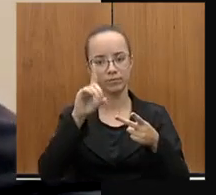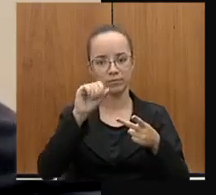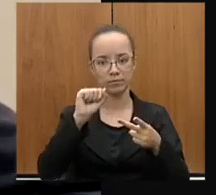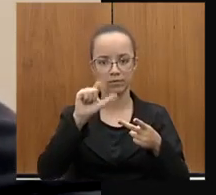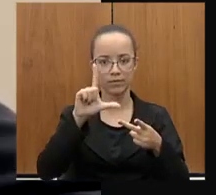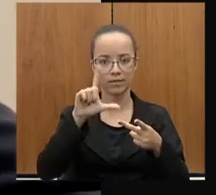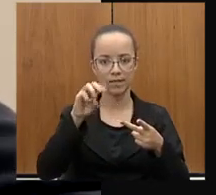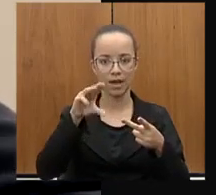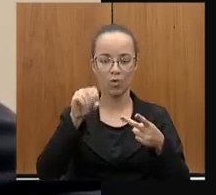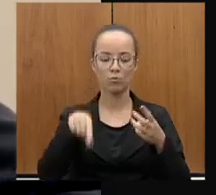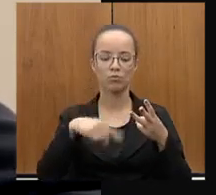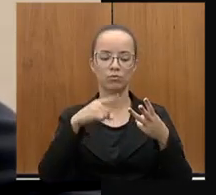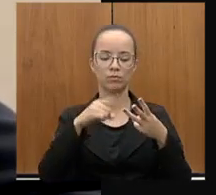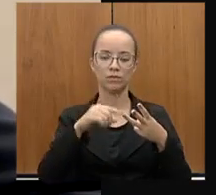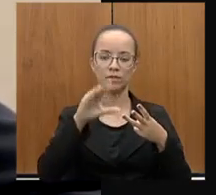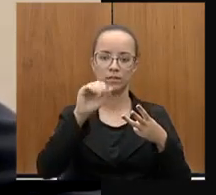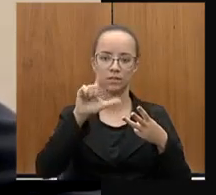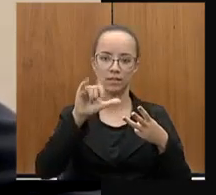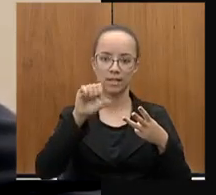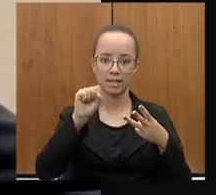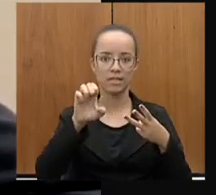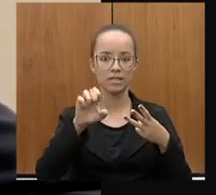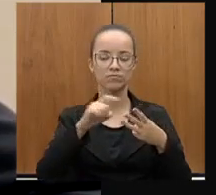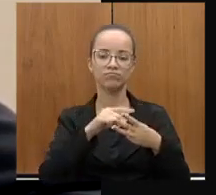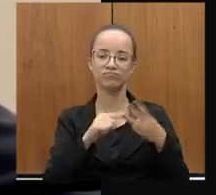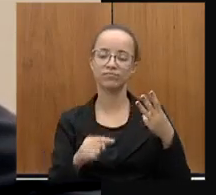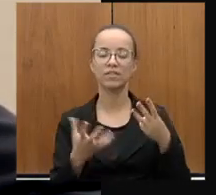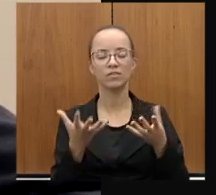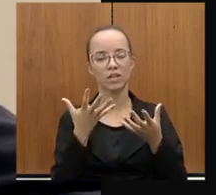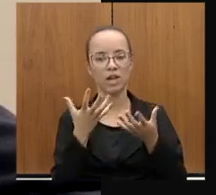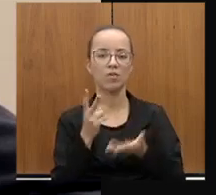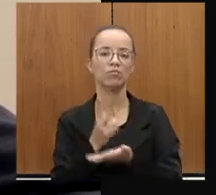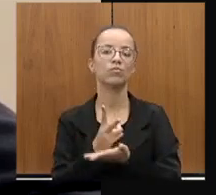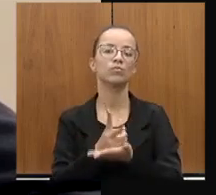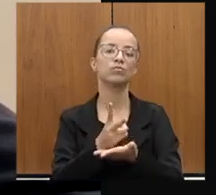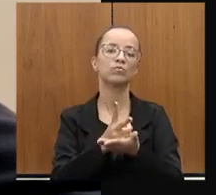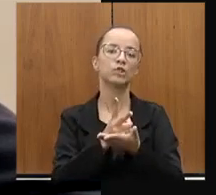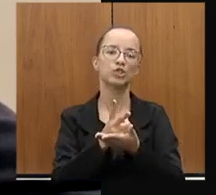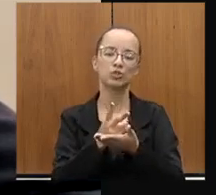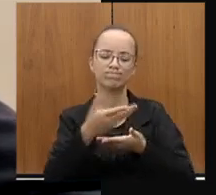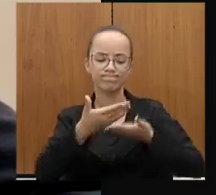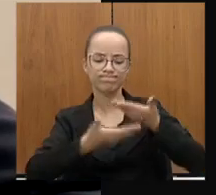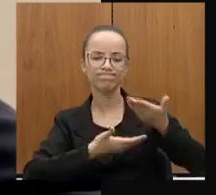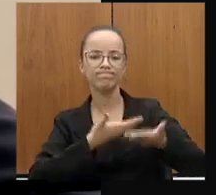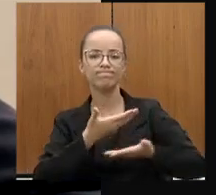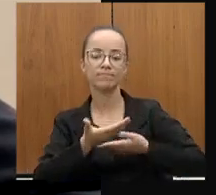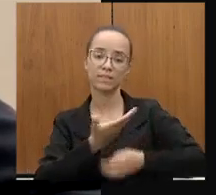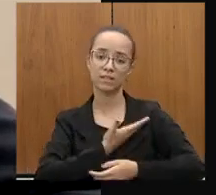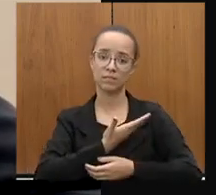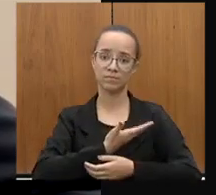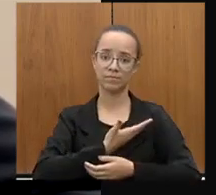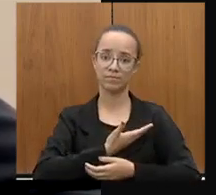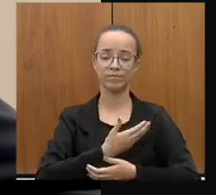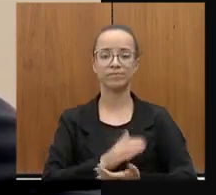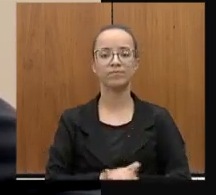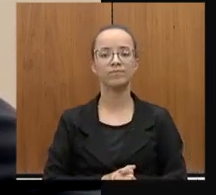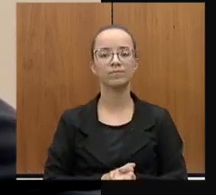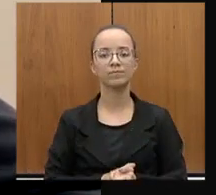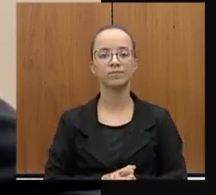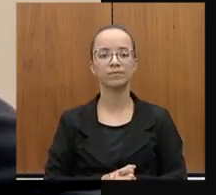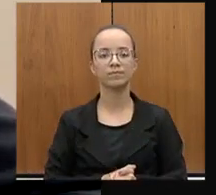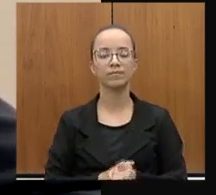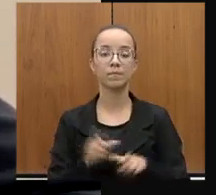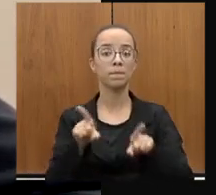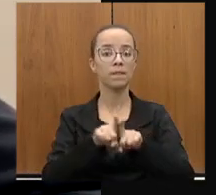deputada Celise Laviola, com quem quero manter estreitos laços e grande amizade. Eu poderia